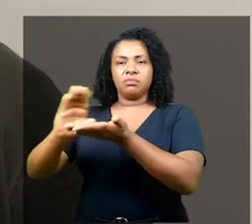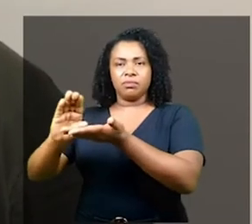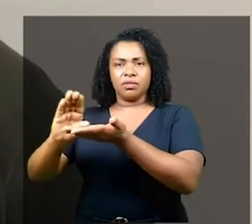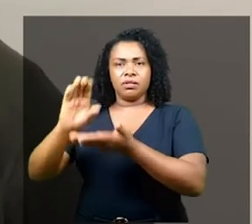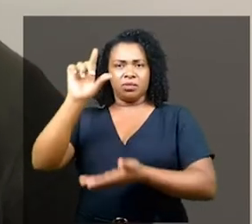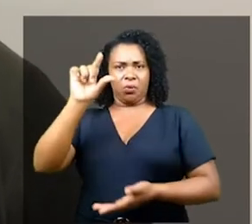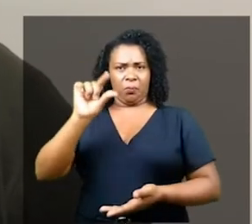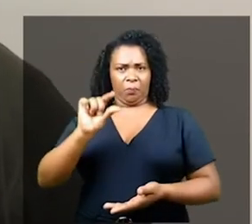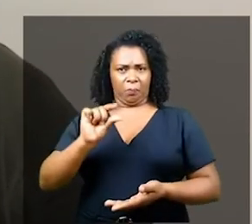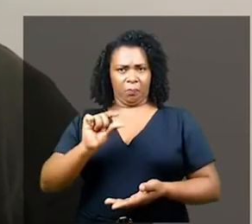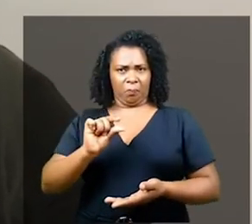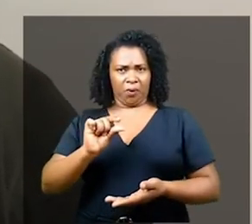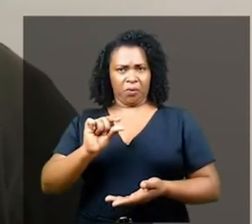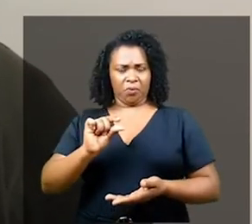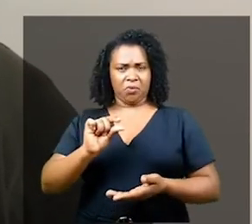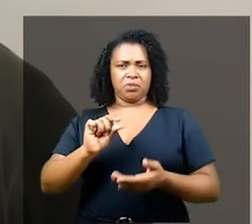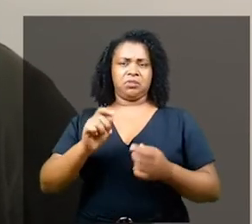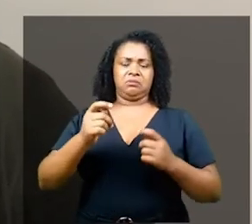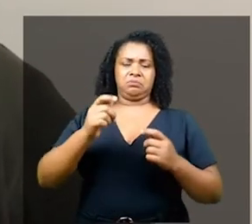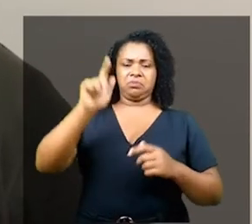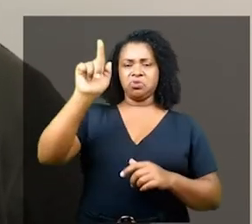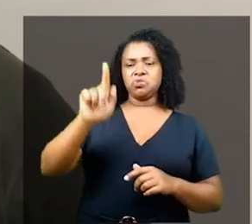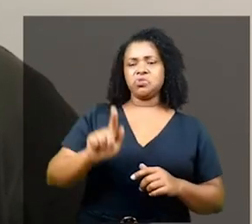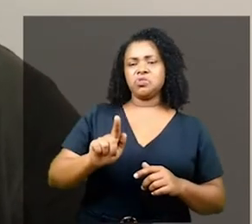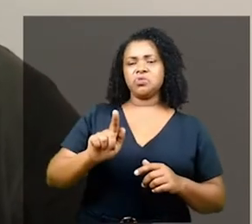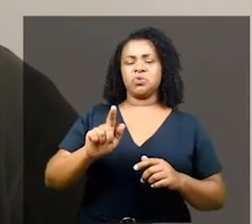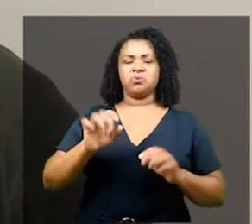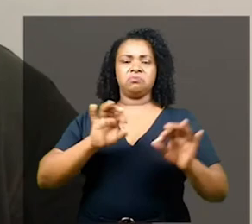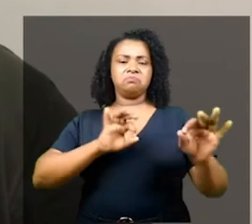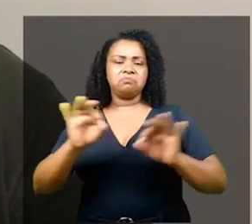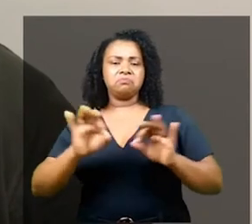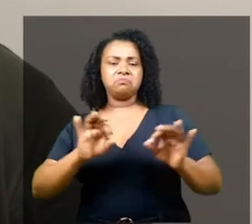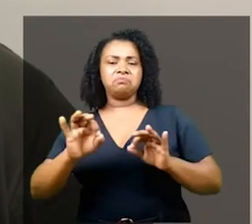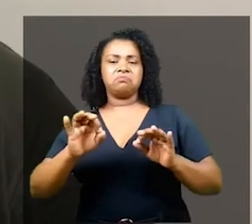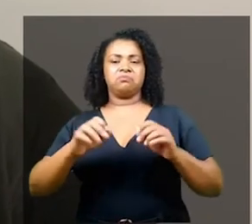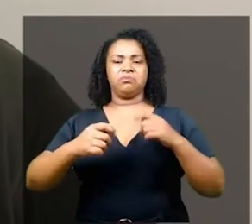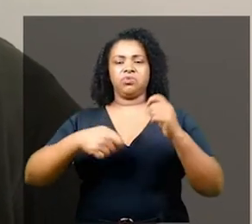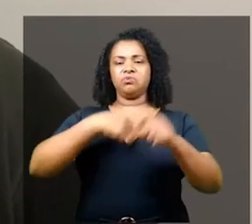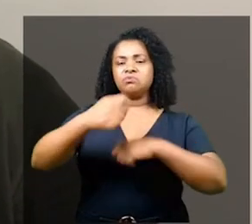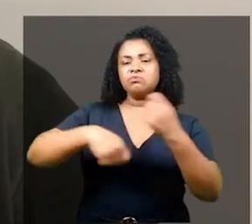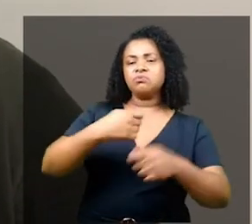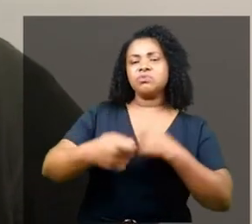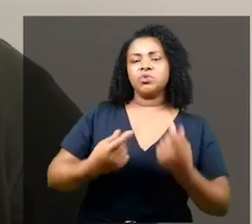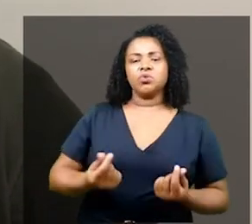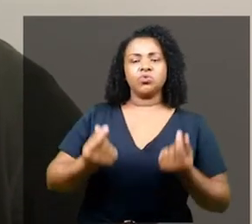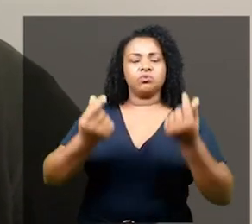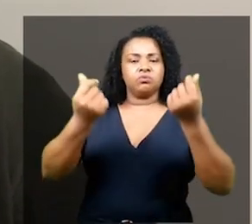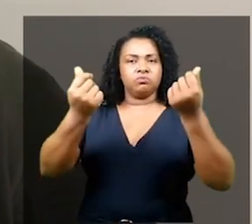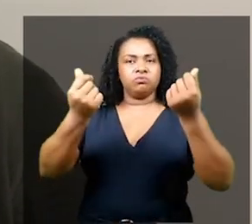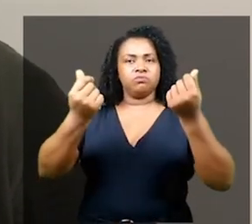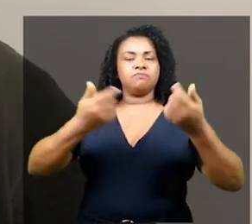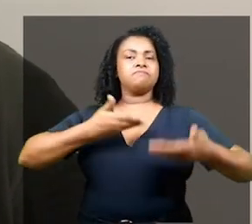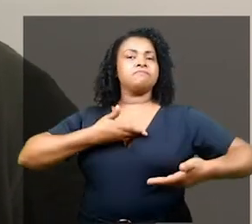minoria gerando, ou gerindo, melhor dizendo, esses recursos. Eu fui convidada para